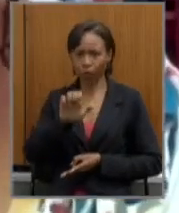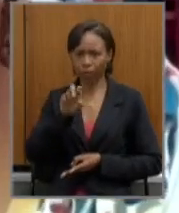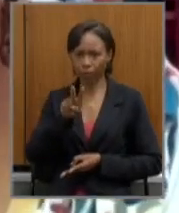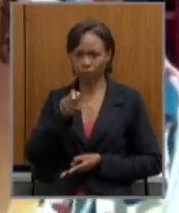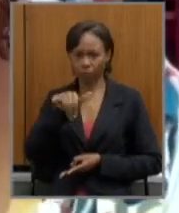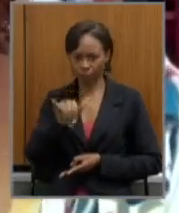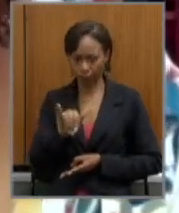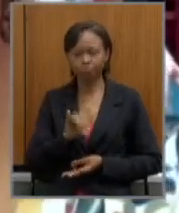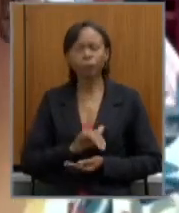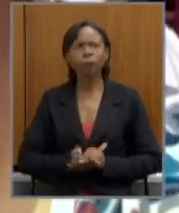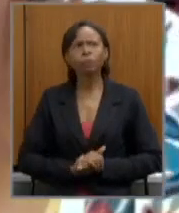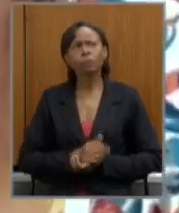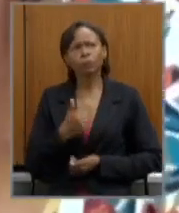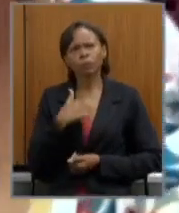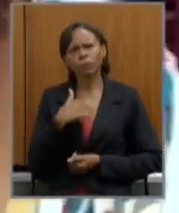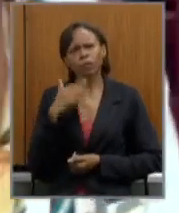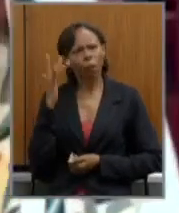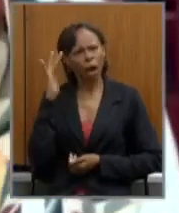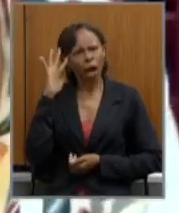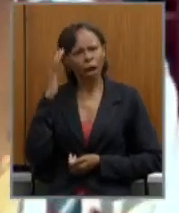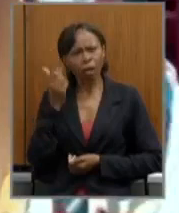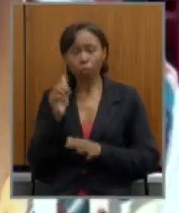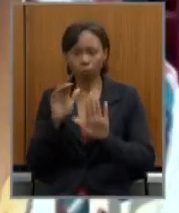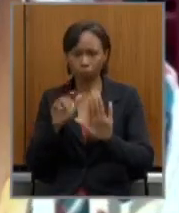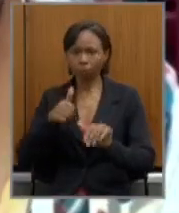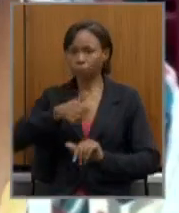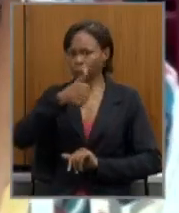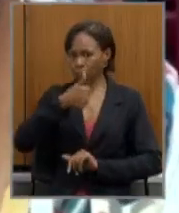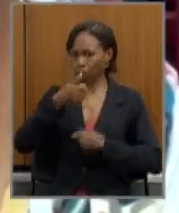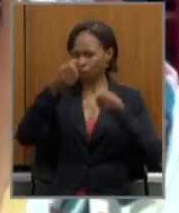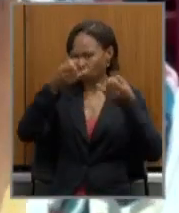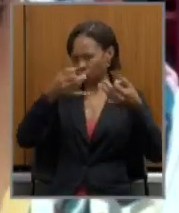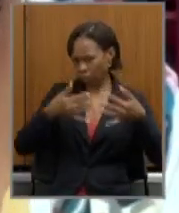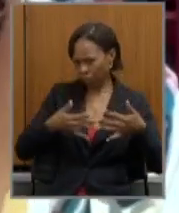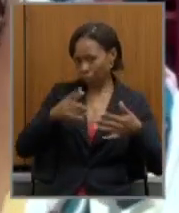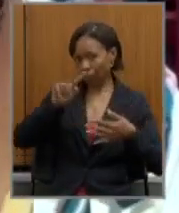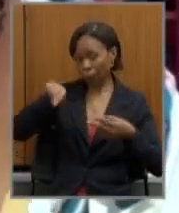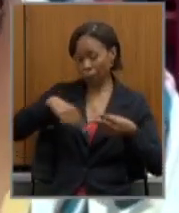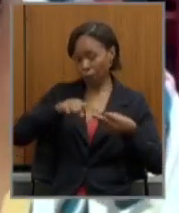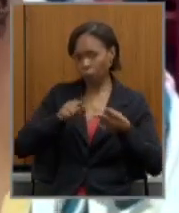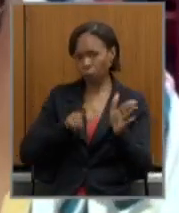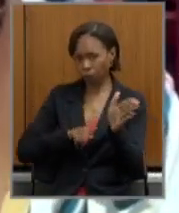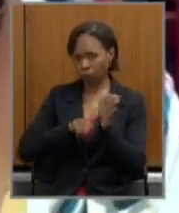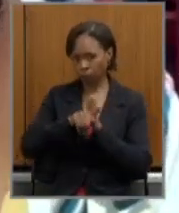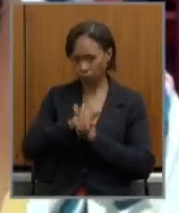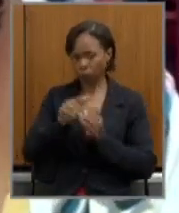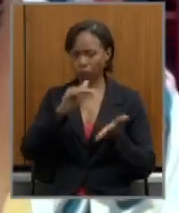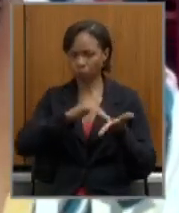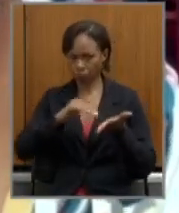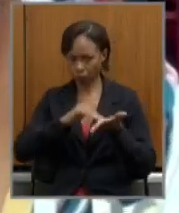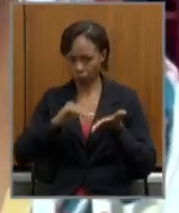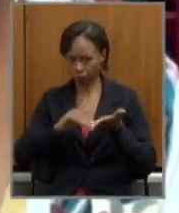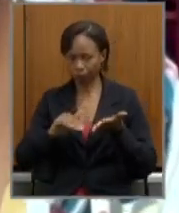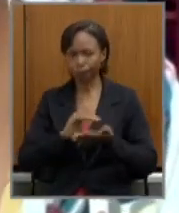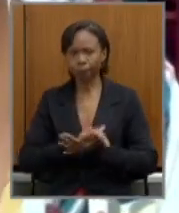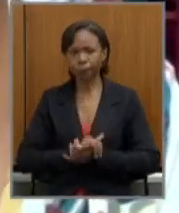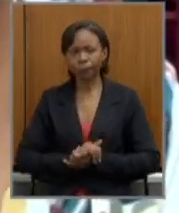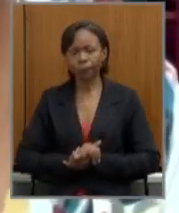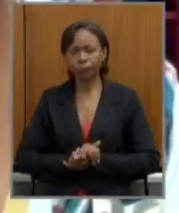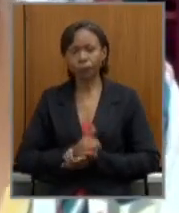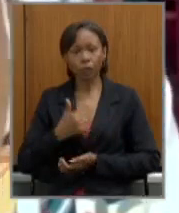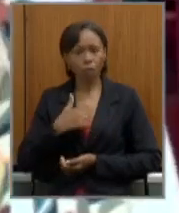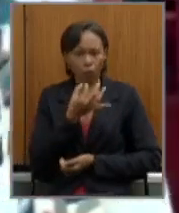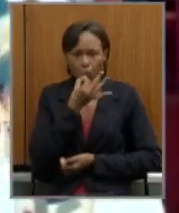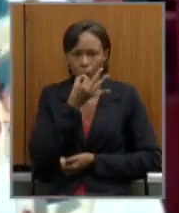eu acho que primeiro queria fazer uma consideração e depois uma pergunta para os secretários minha